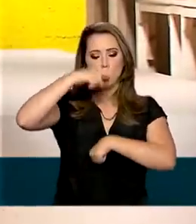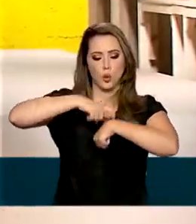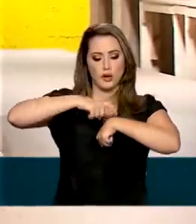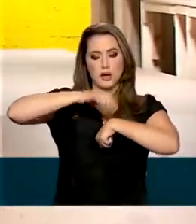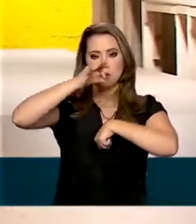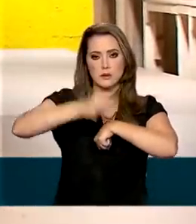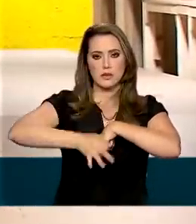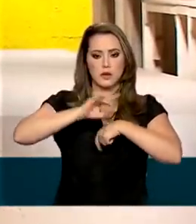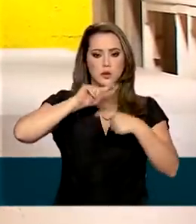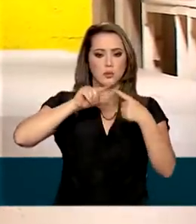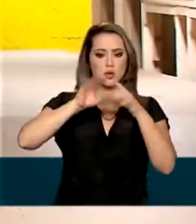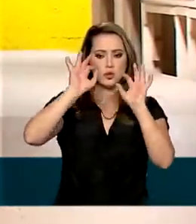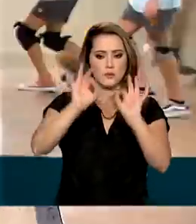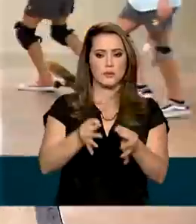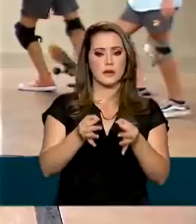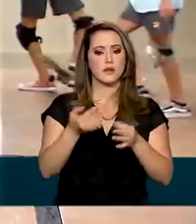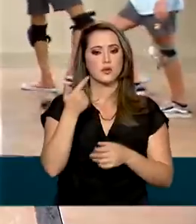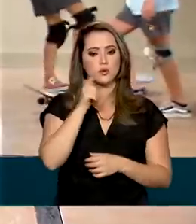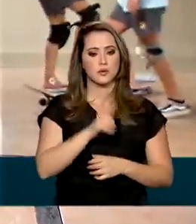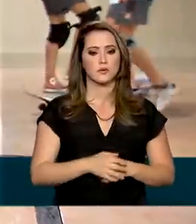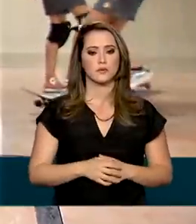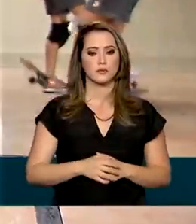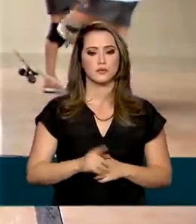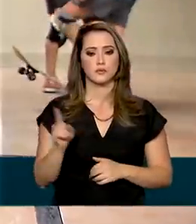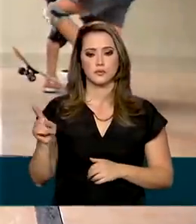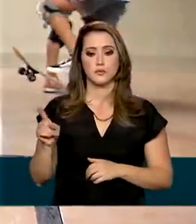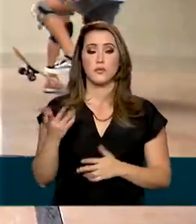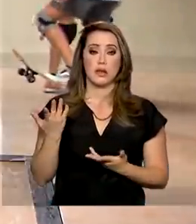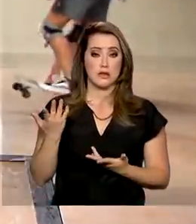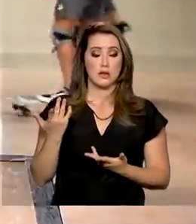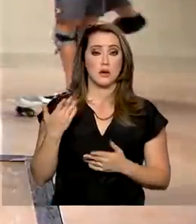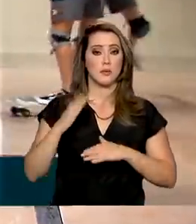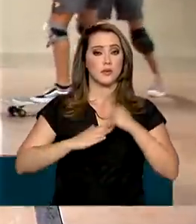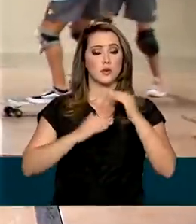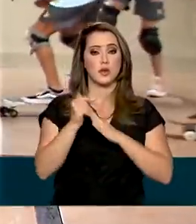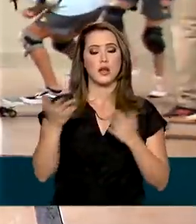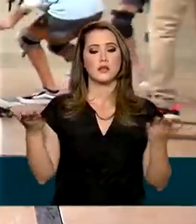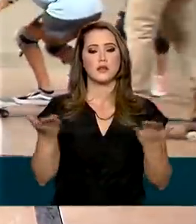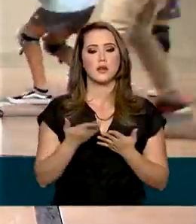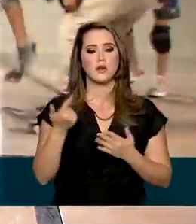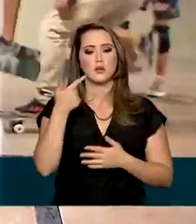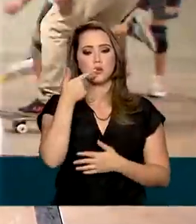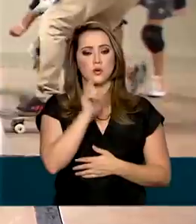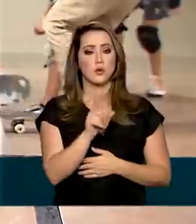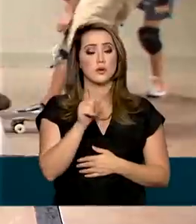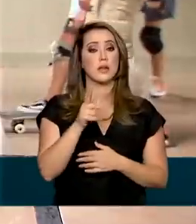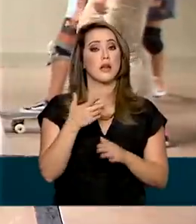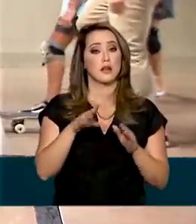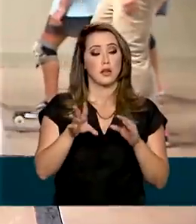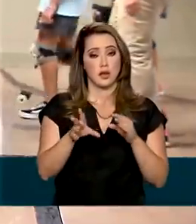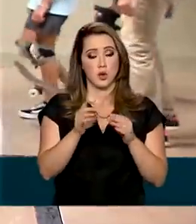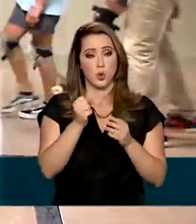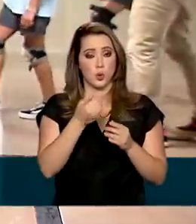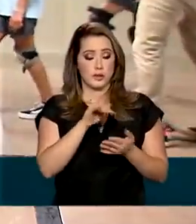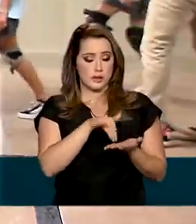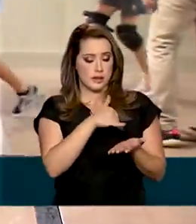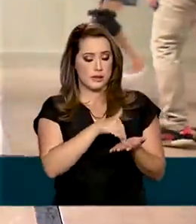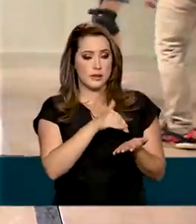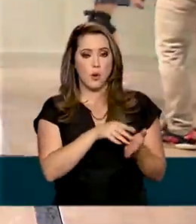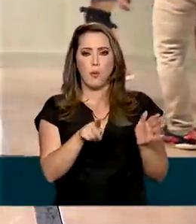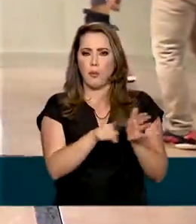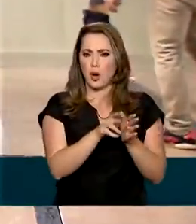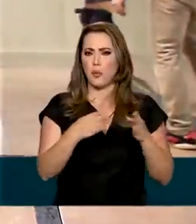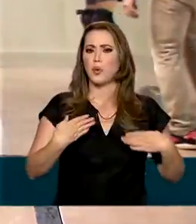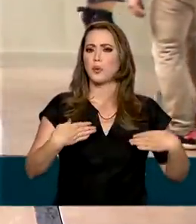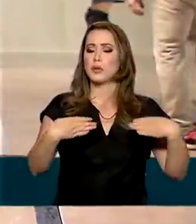fixo e metas bem definidas. O skatista profissional agora entra na classificação brasileira de ocupações, um cadastro seguido